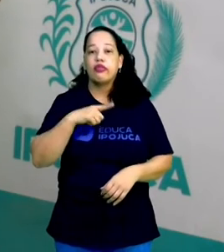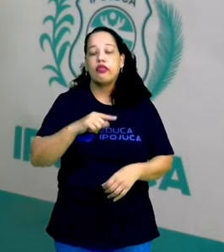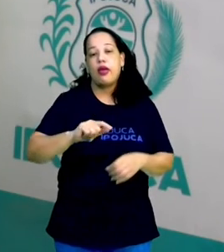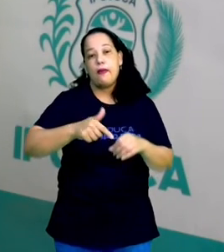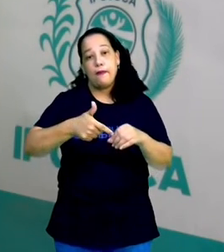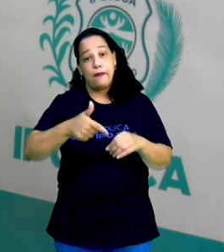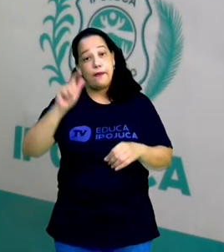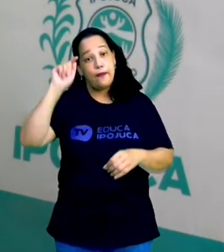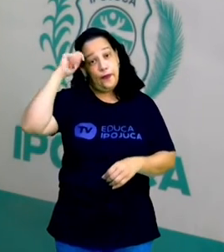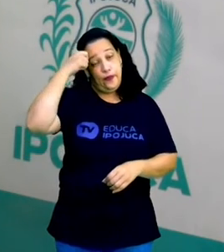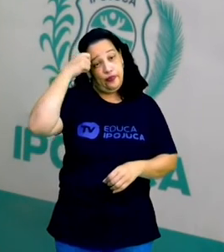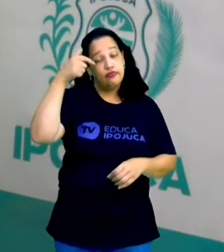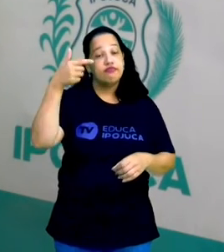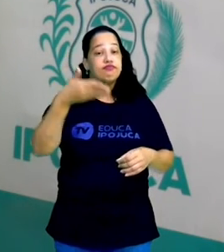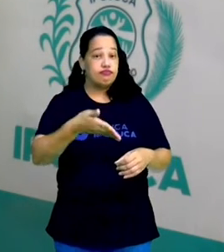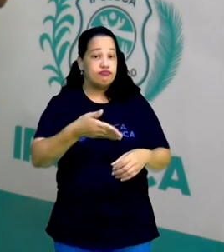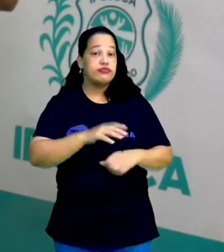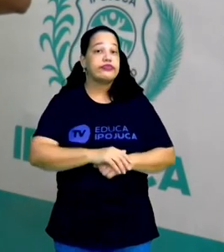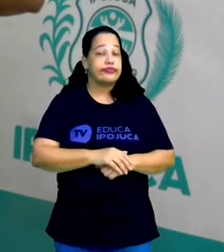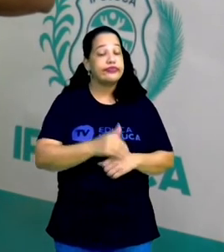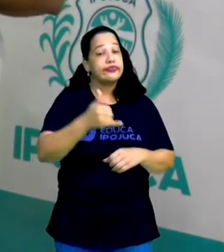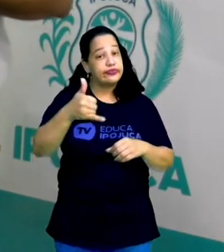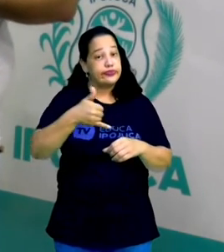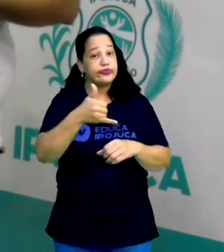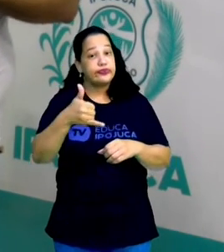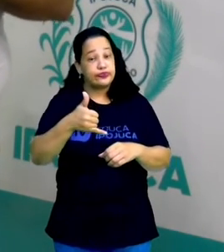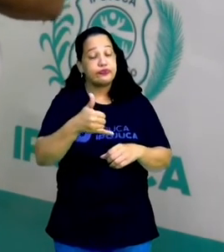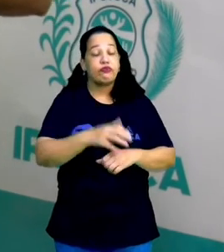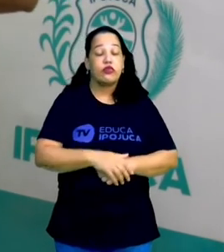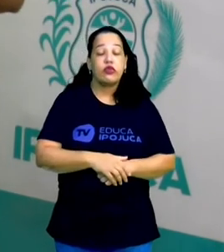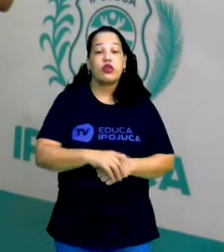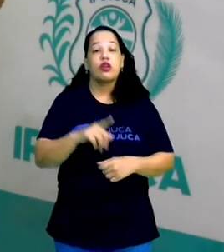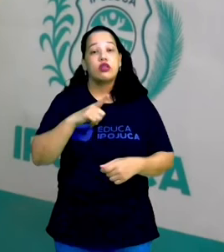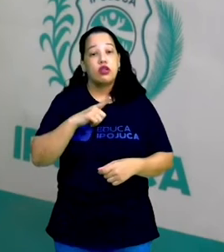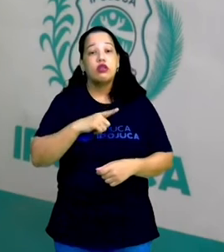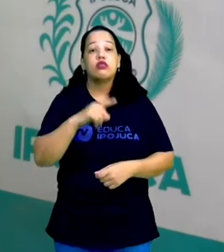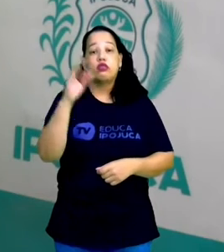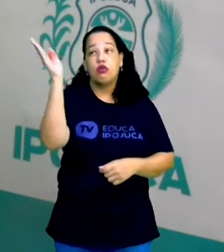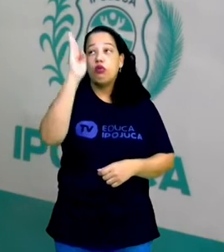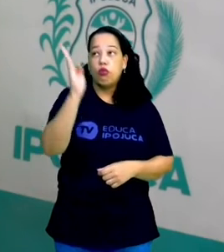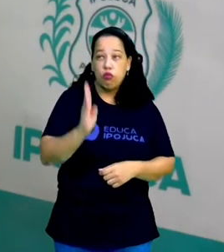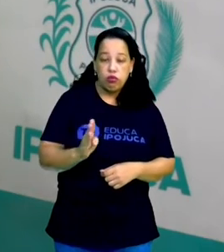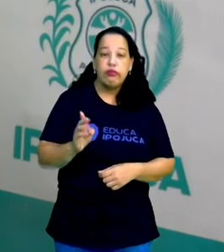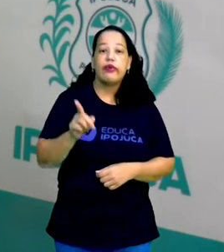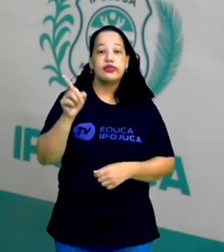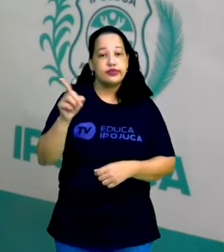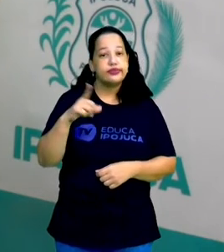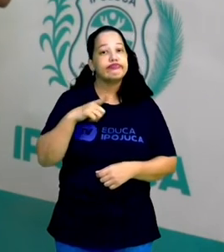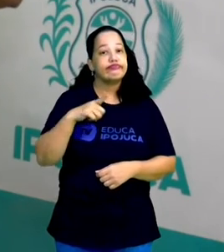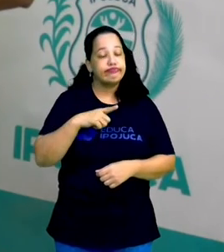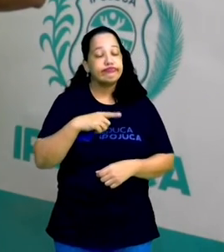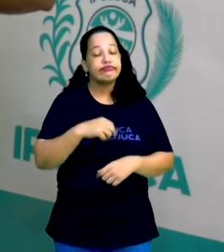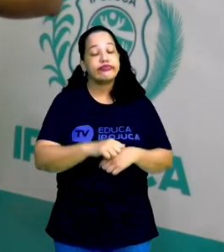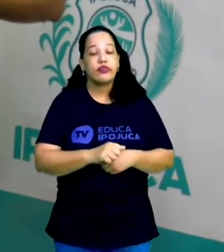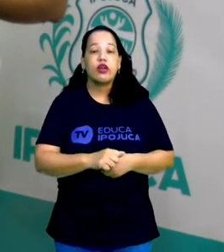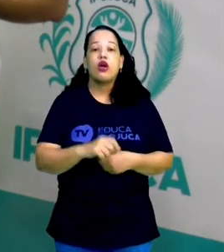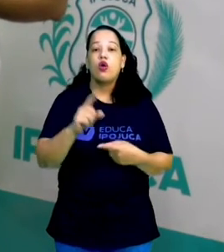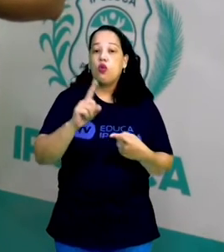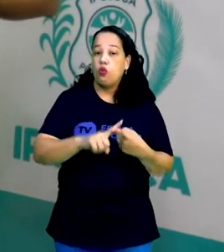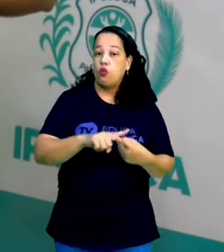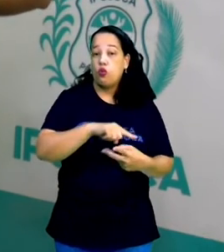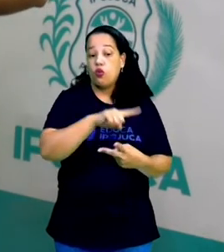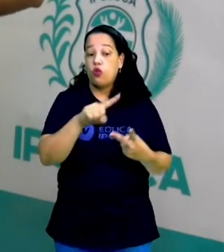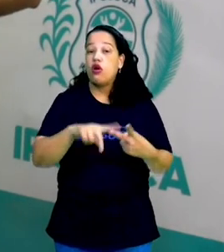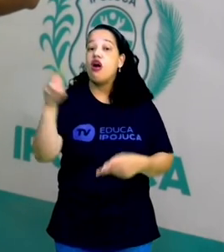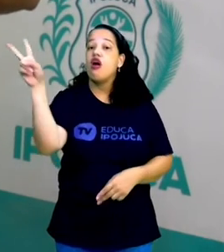a gente tem o Brasil se destacando como um país autossuficiente na produção. A gente tem a Venezuela, que é um dos maiores